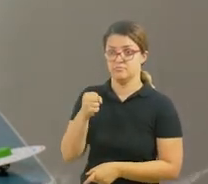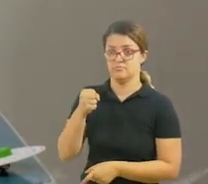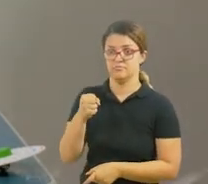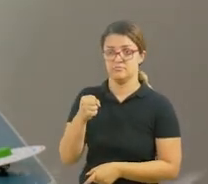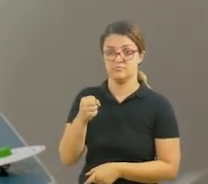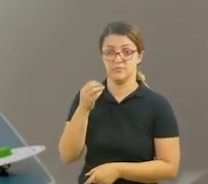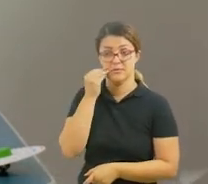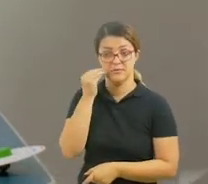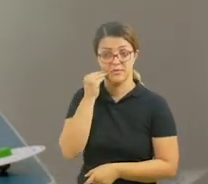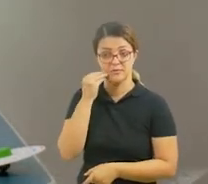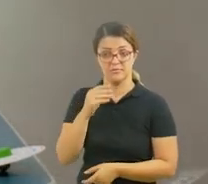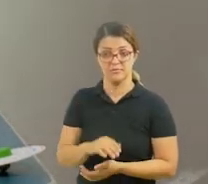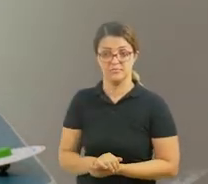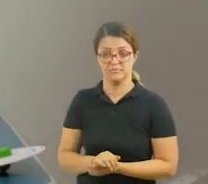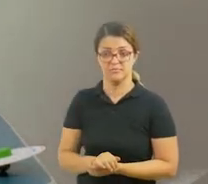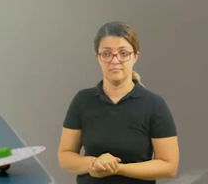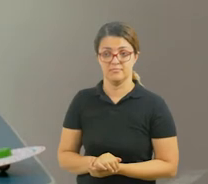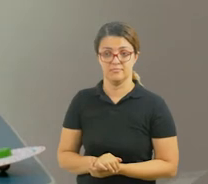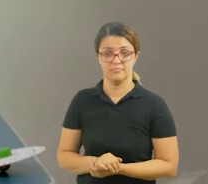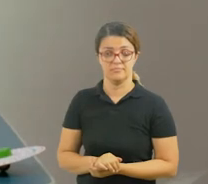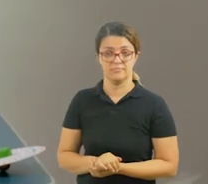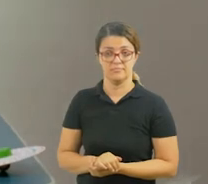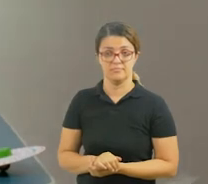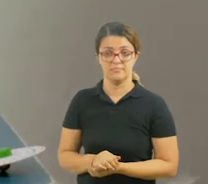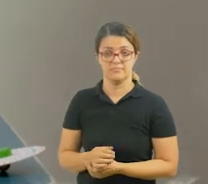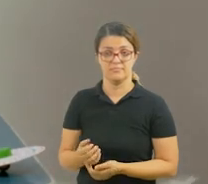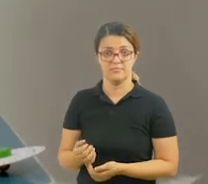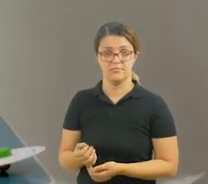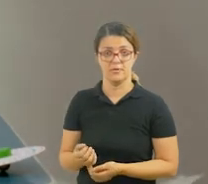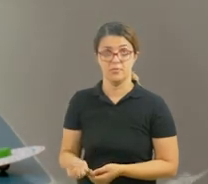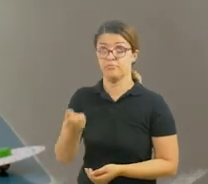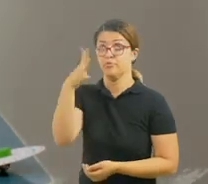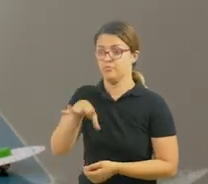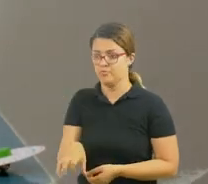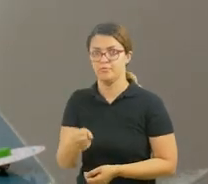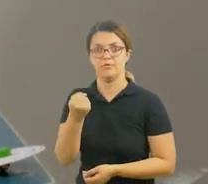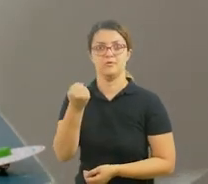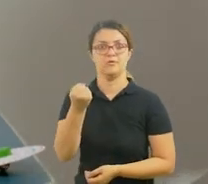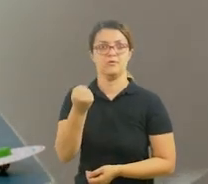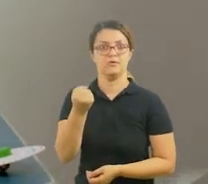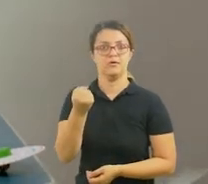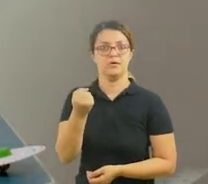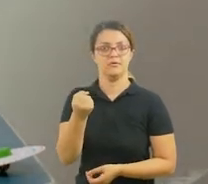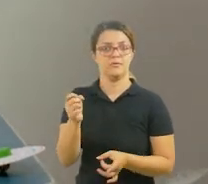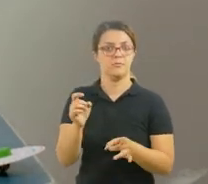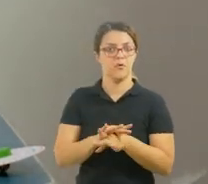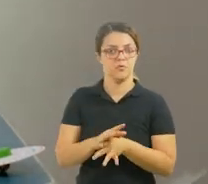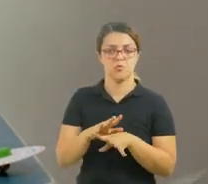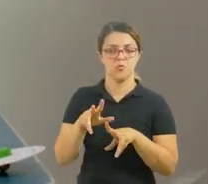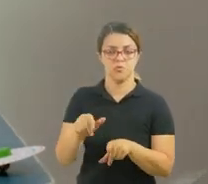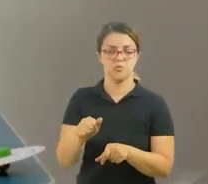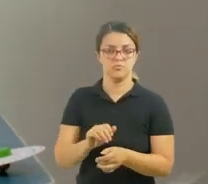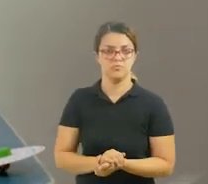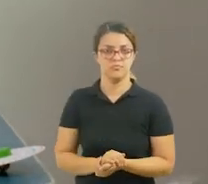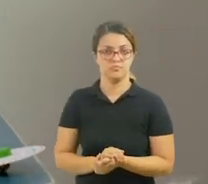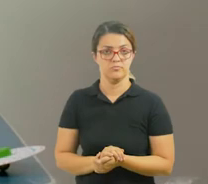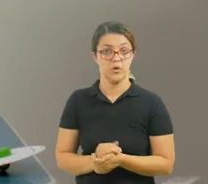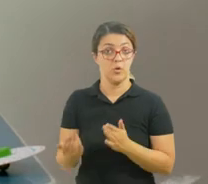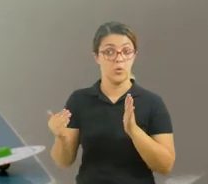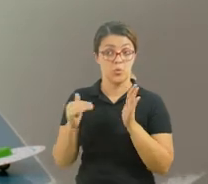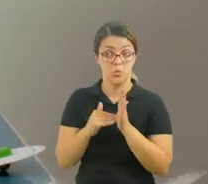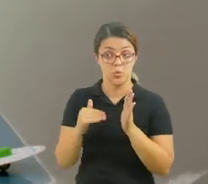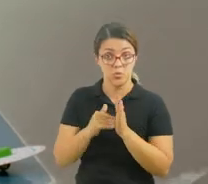Consegui. O outro, vocês fazem a mesma coisa. Peguem o saquinho até terminar. A última